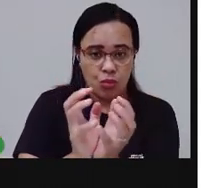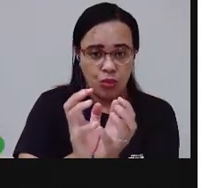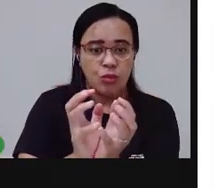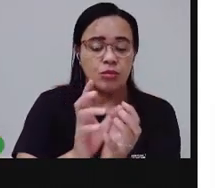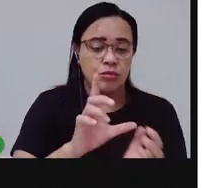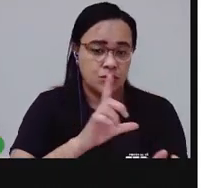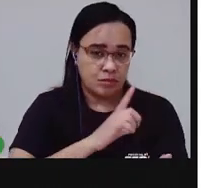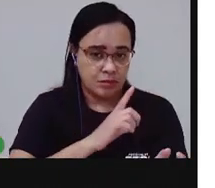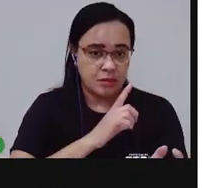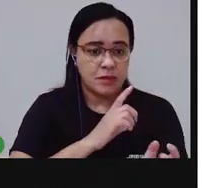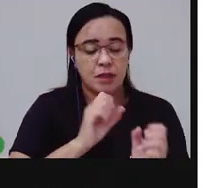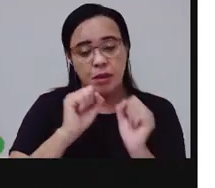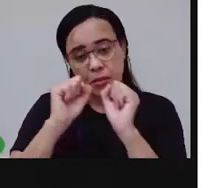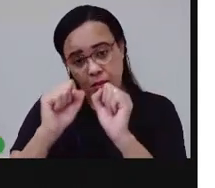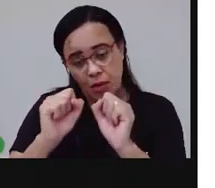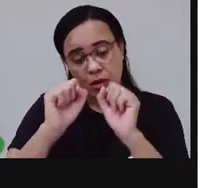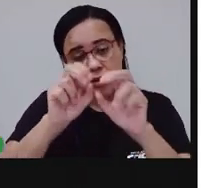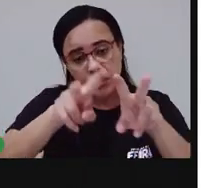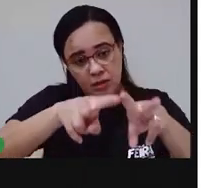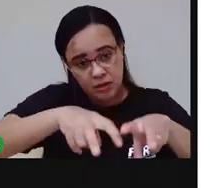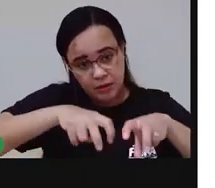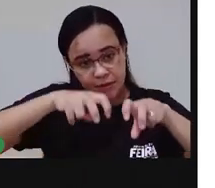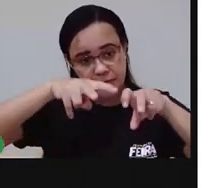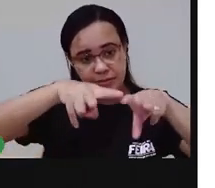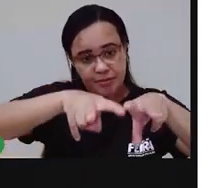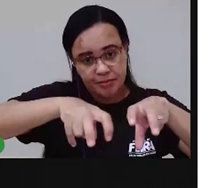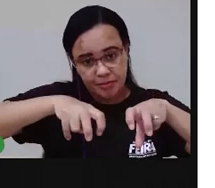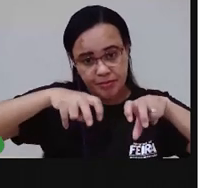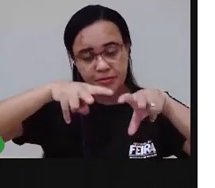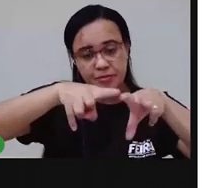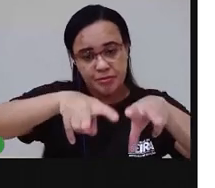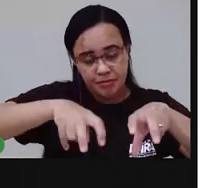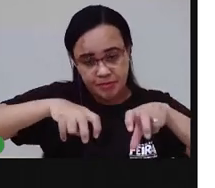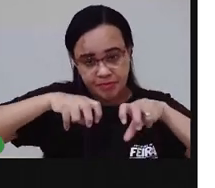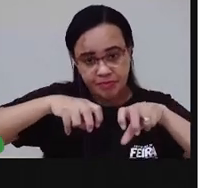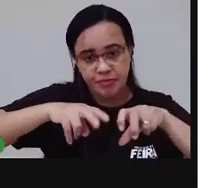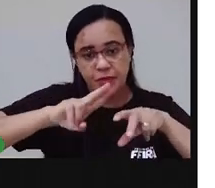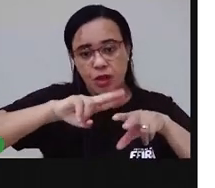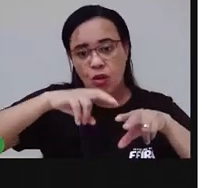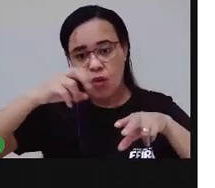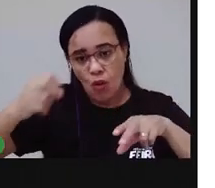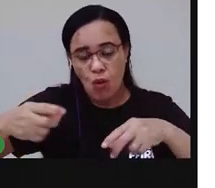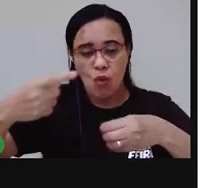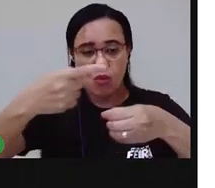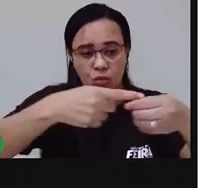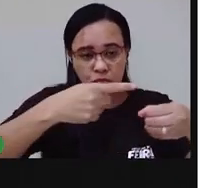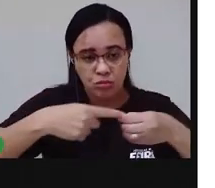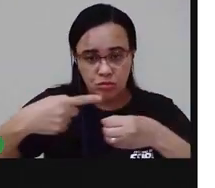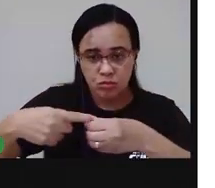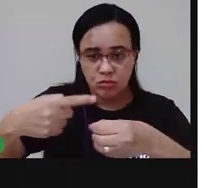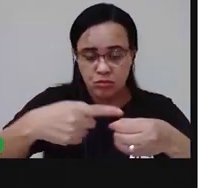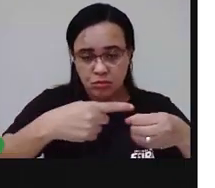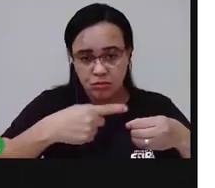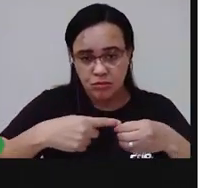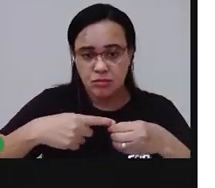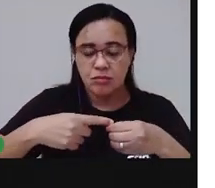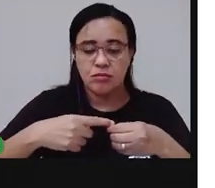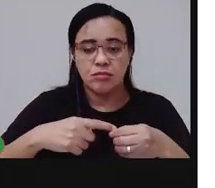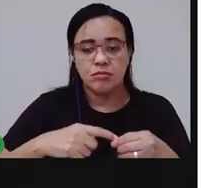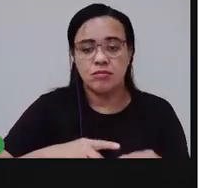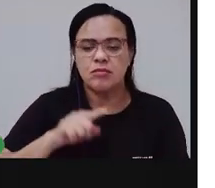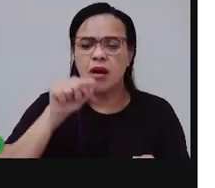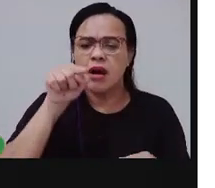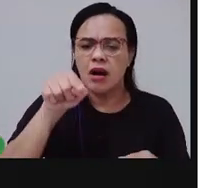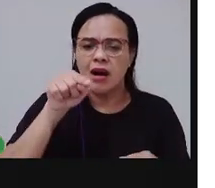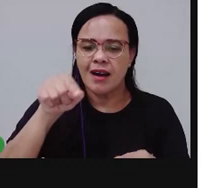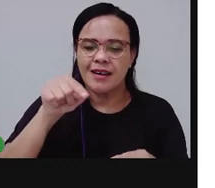ambiente rural, a gente pode chamar de comunidade, de distrito... Como é aí onde você